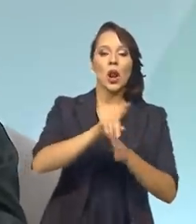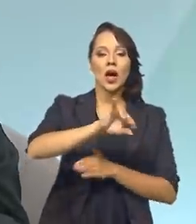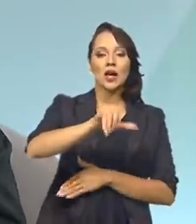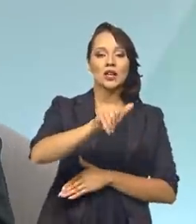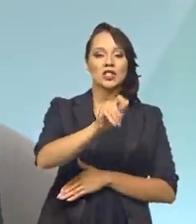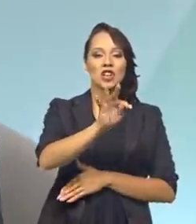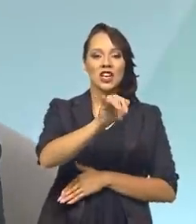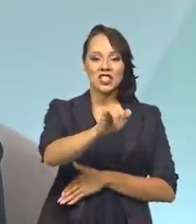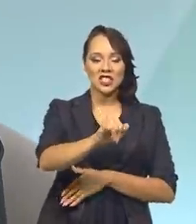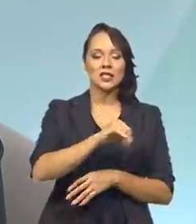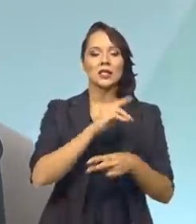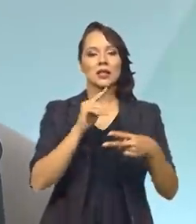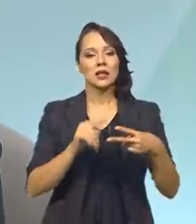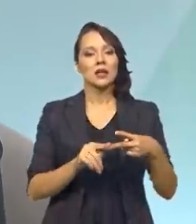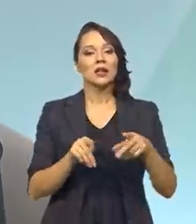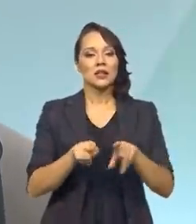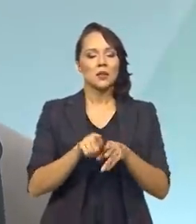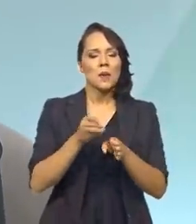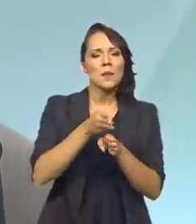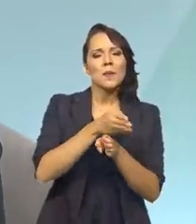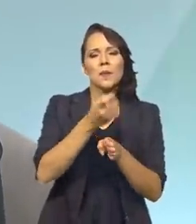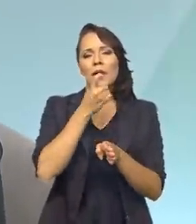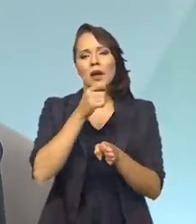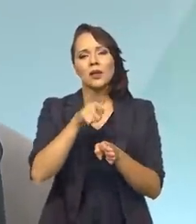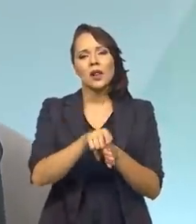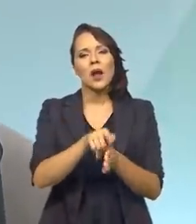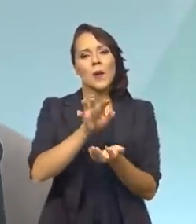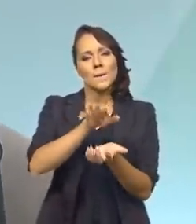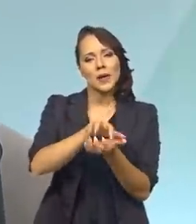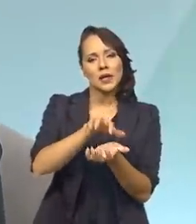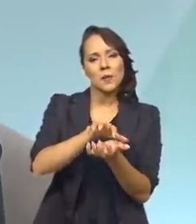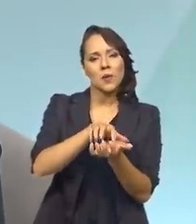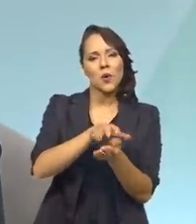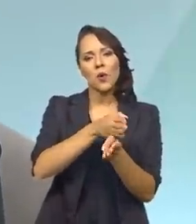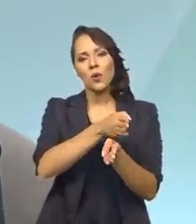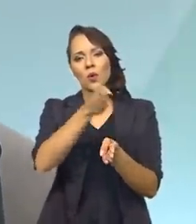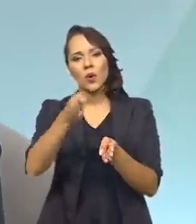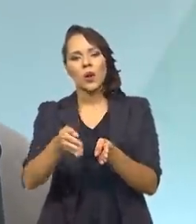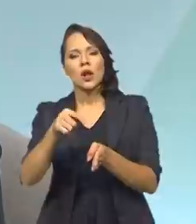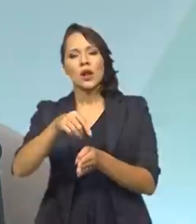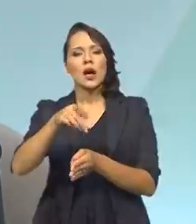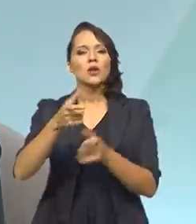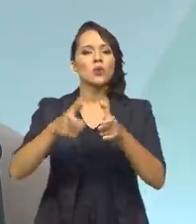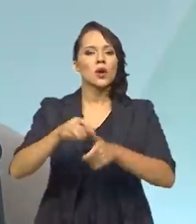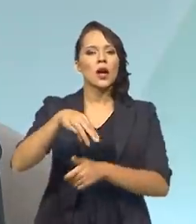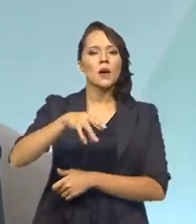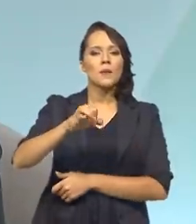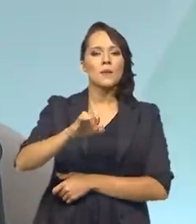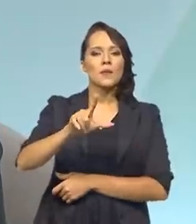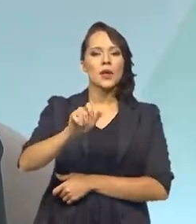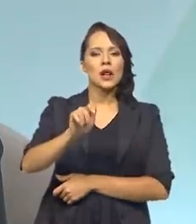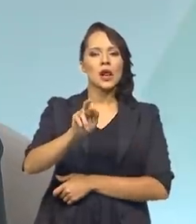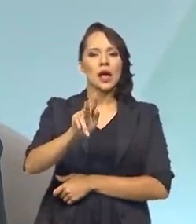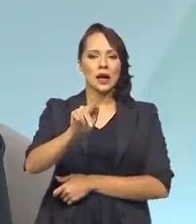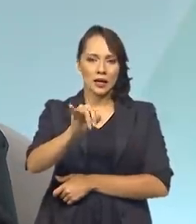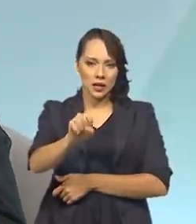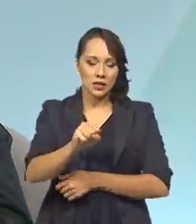fronteira ali com... Da fronteira com Pernambuco, quando saindo do Reservatório de Milagres, depois Negreiros,